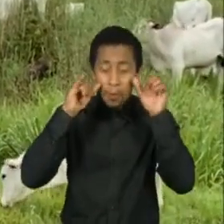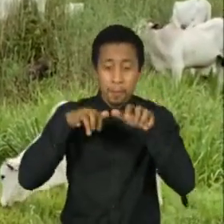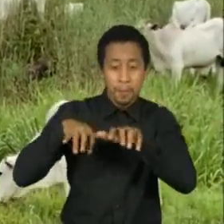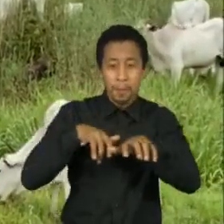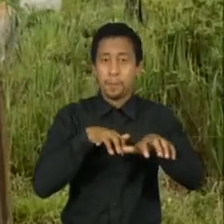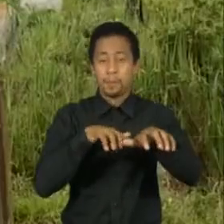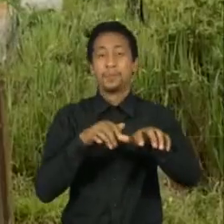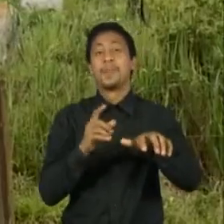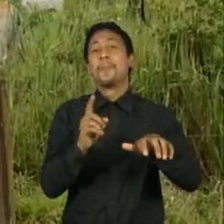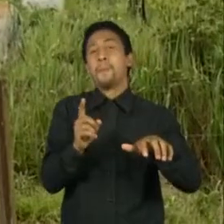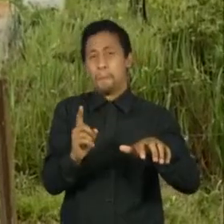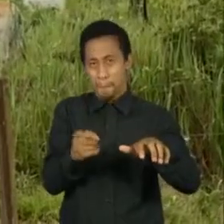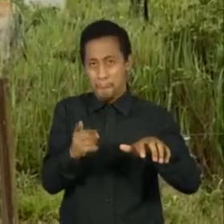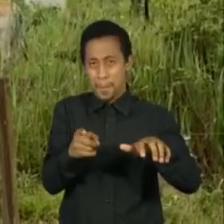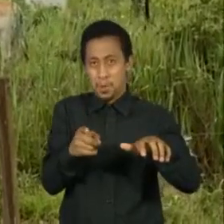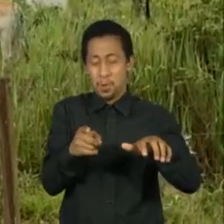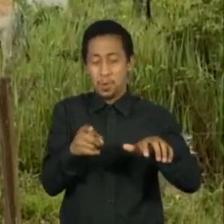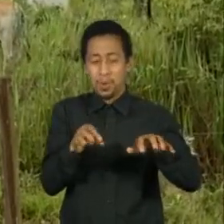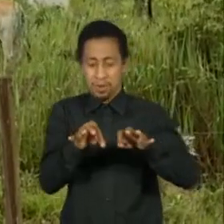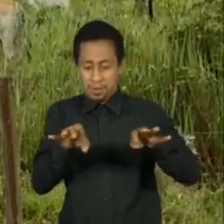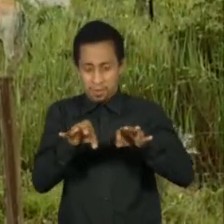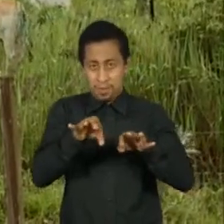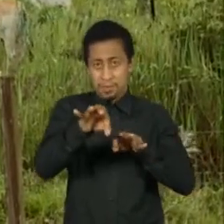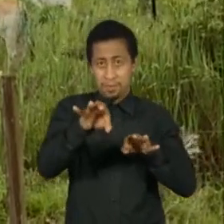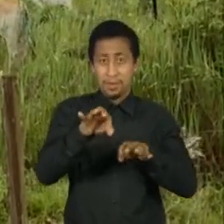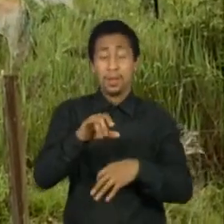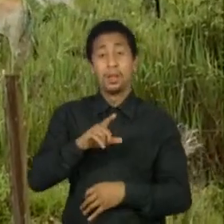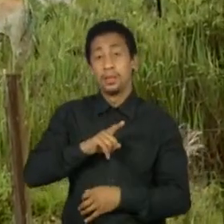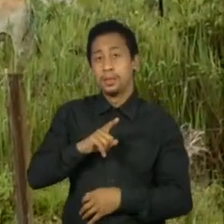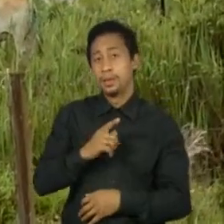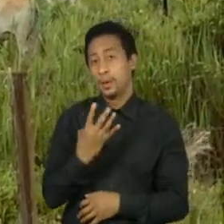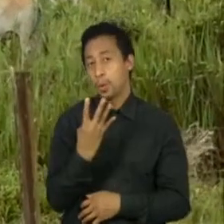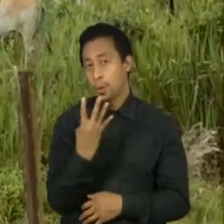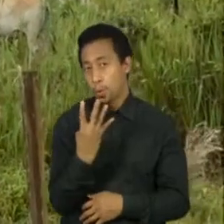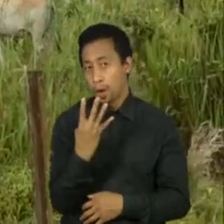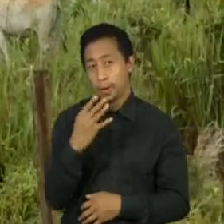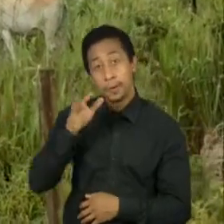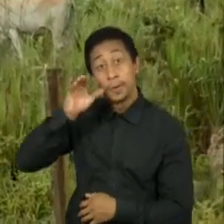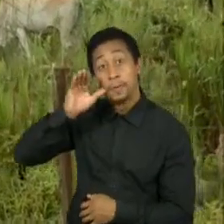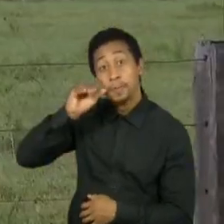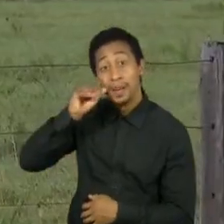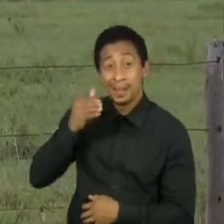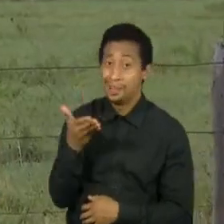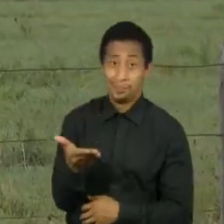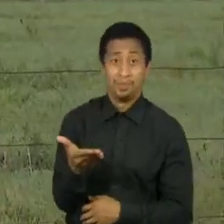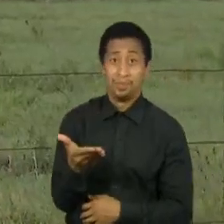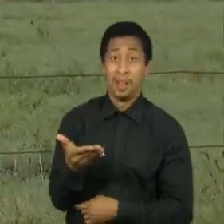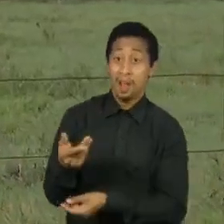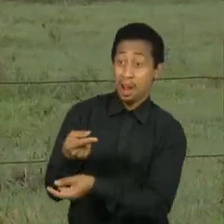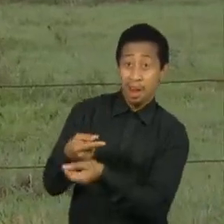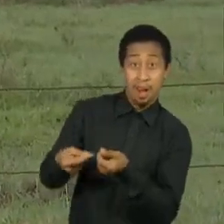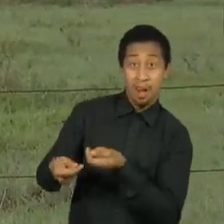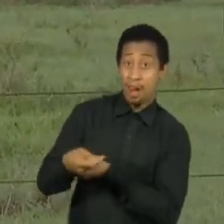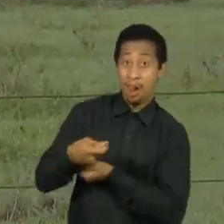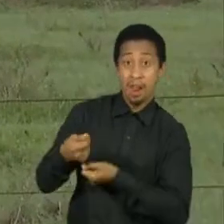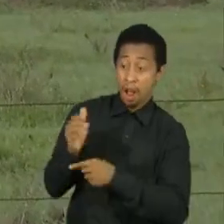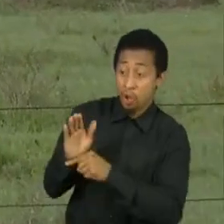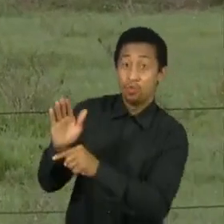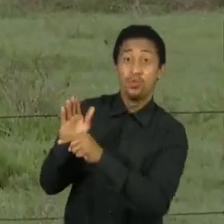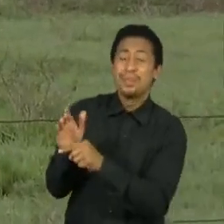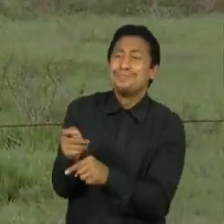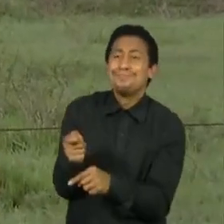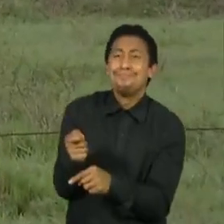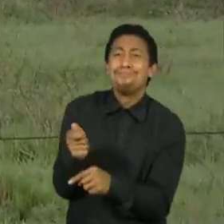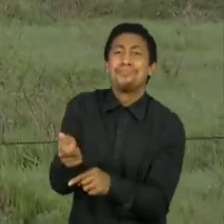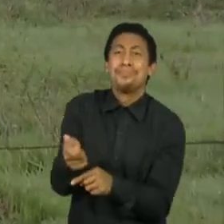hectares, tem quatro empregados só. Então, ela não gera um benefício econômico para muita gente na